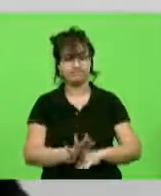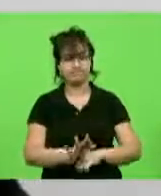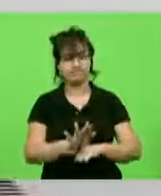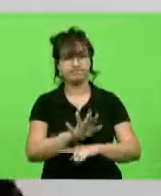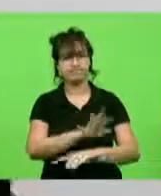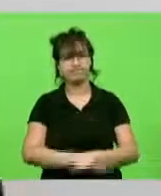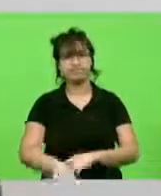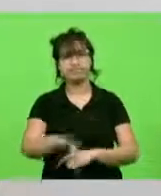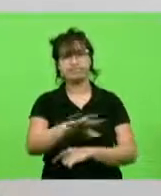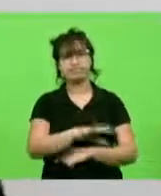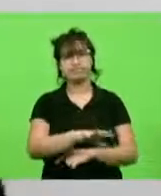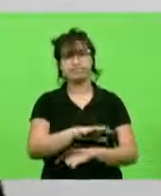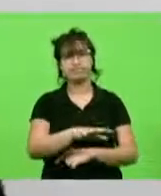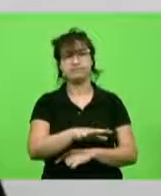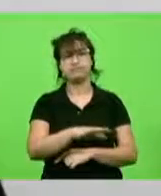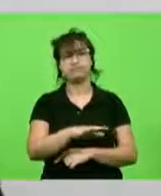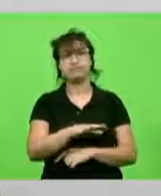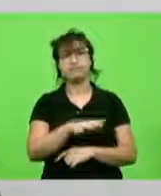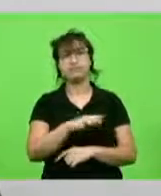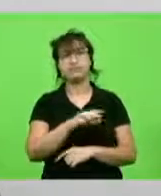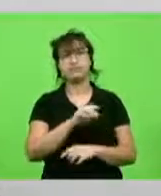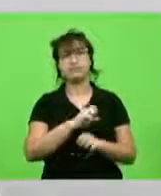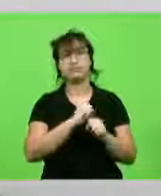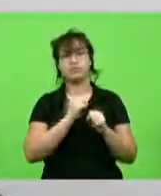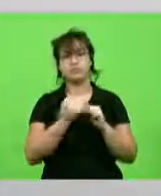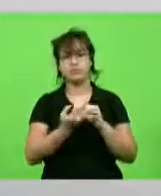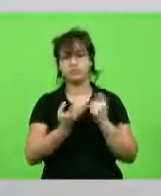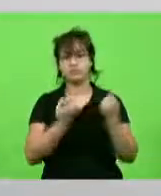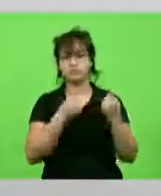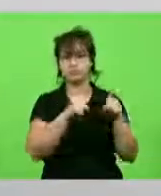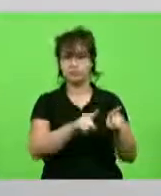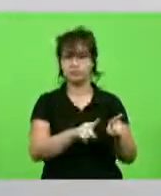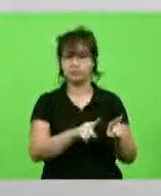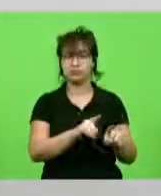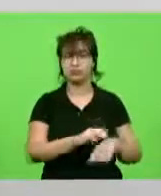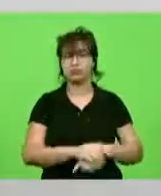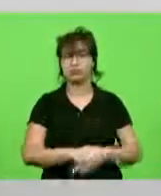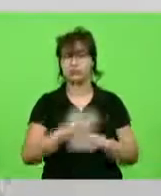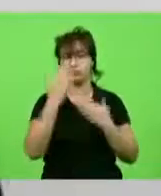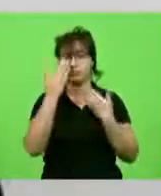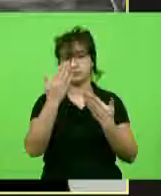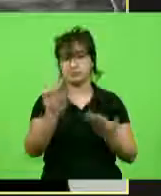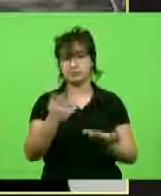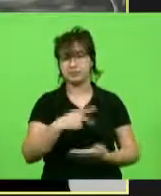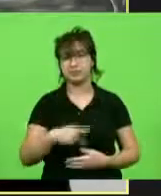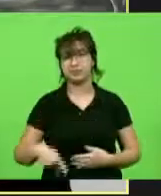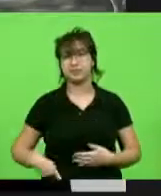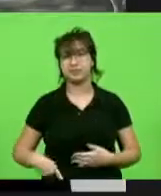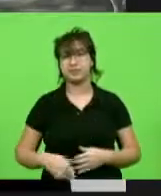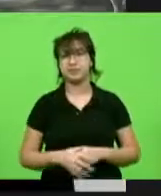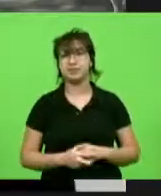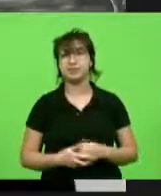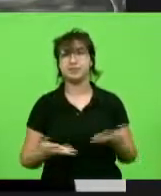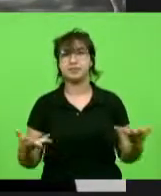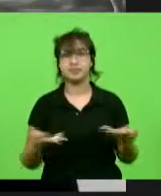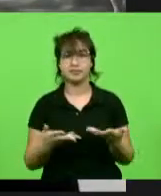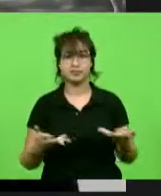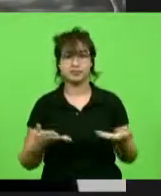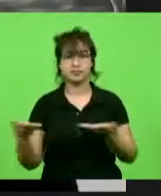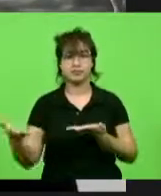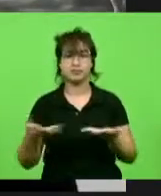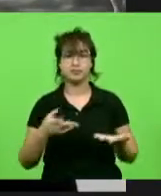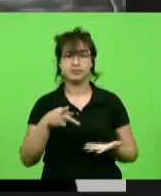aos mecanismos de combate à pandemia que precisam ser tomados. Muito obrigado, senhor presidente. O próximo horário pertence ao bloco